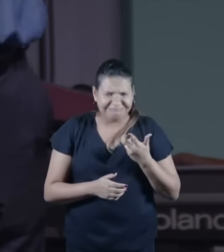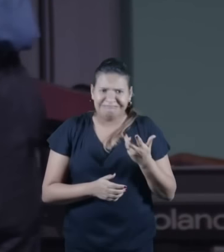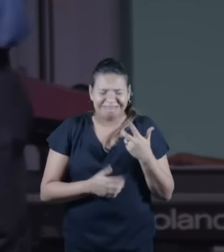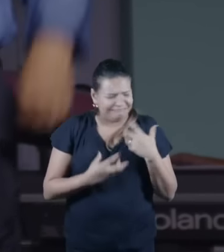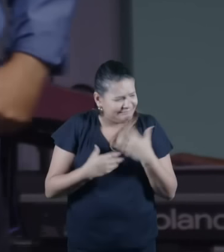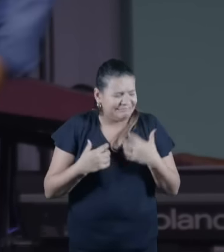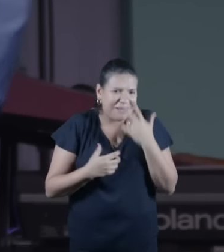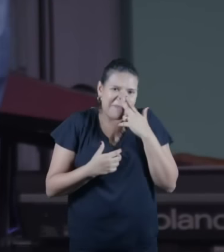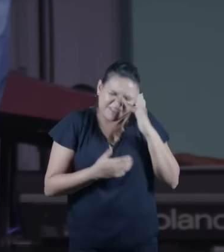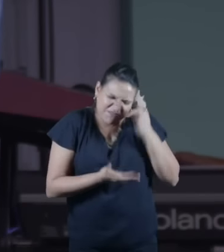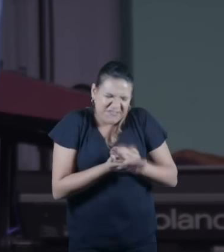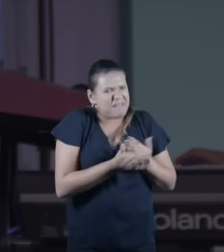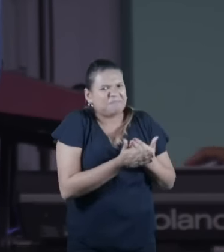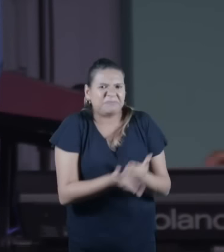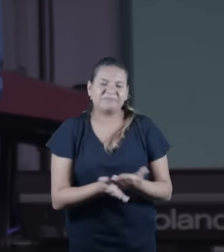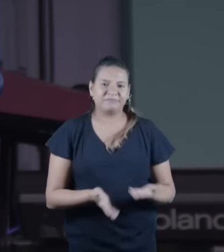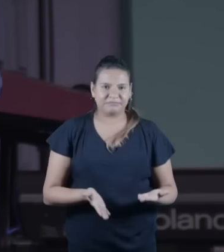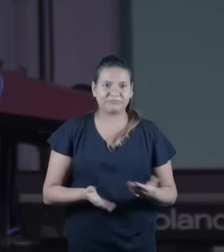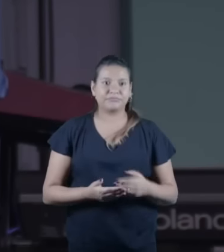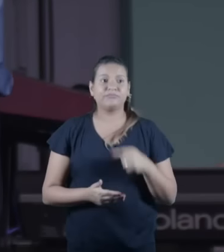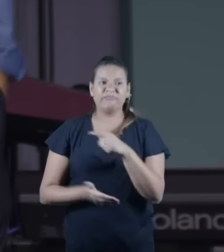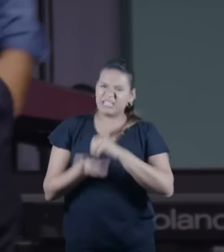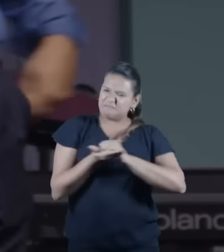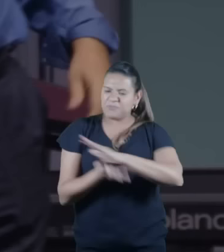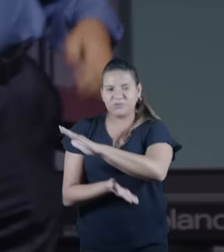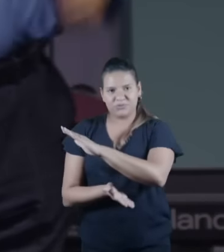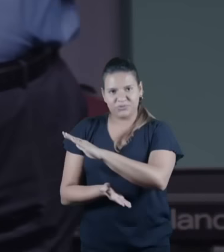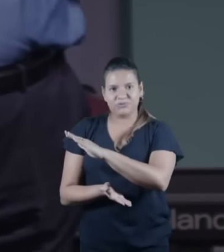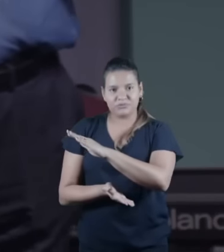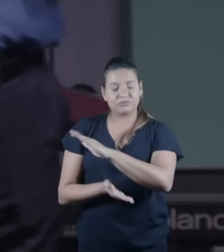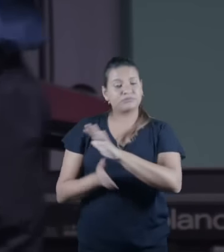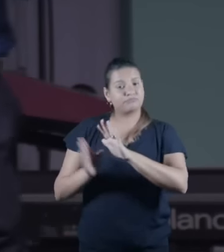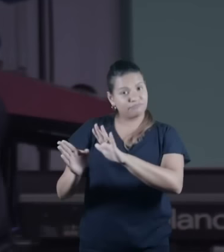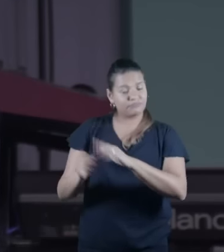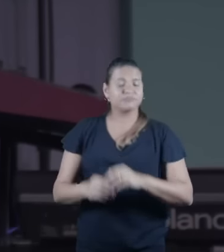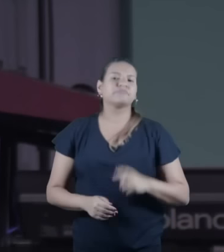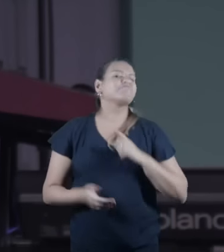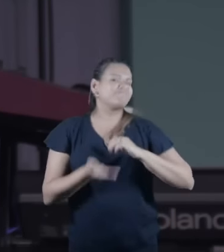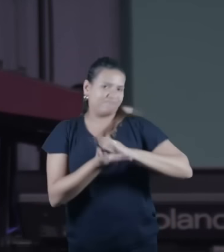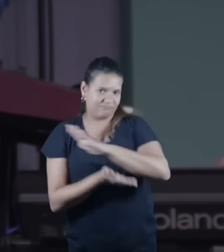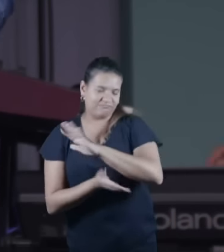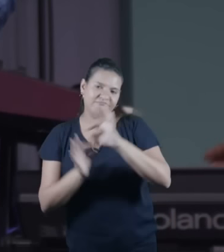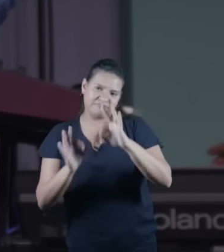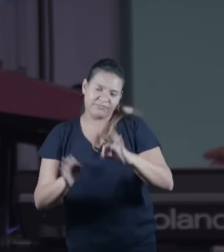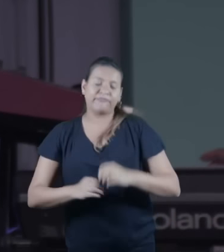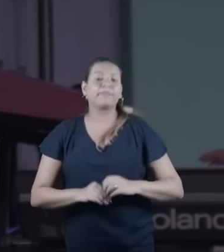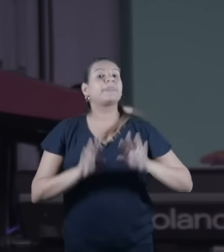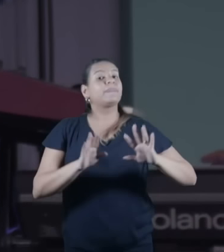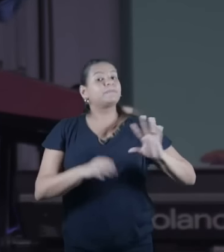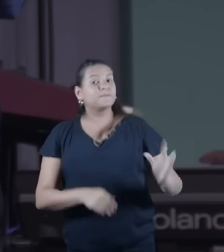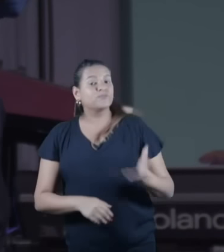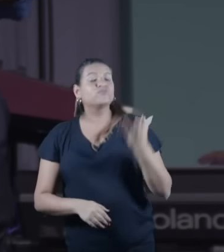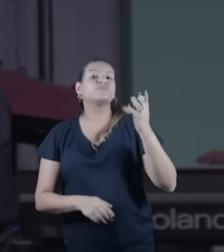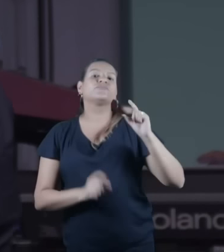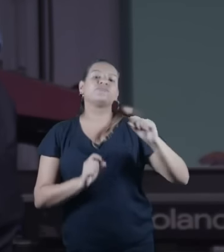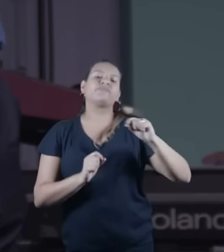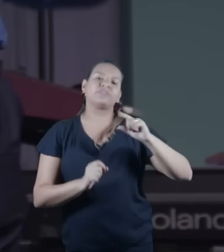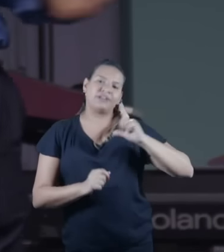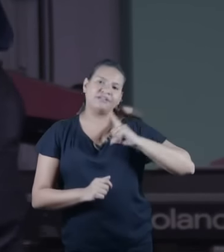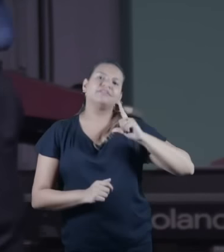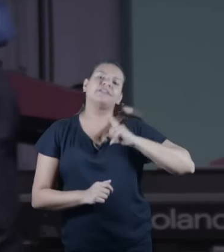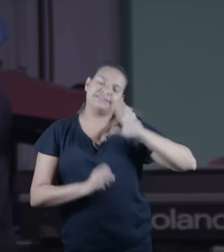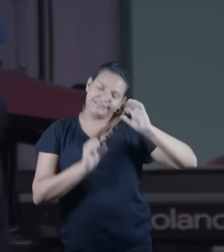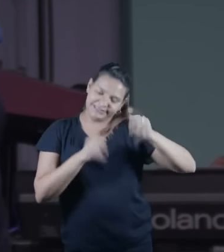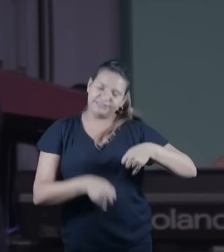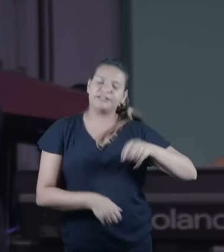os Estados Unidos da América foram a nação que eu não tenho dúvida que Deus levantou para receber a